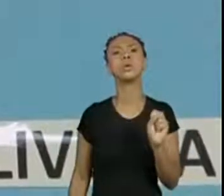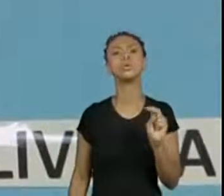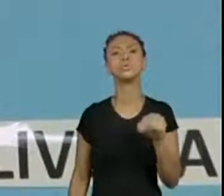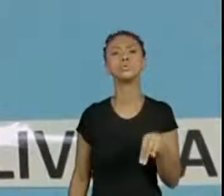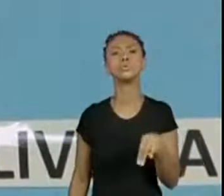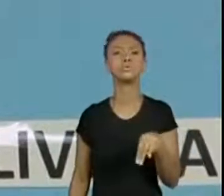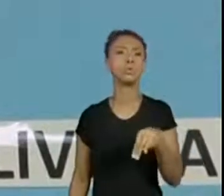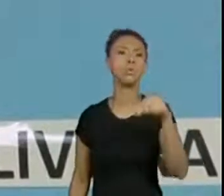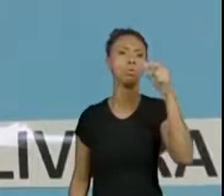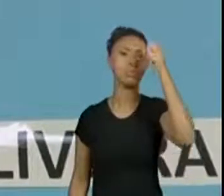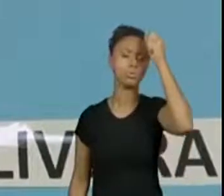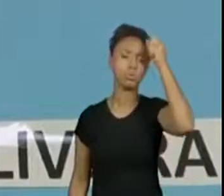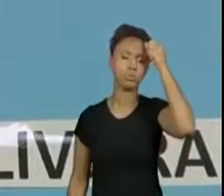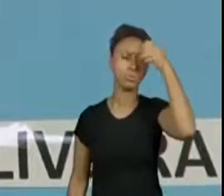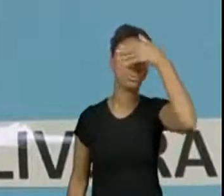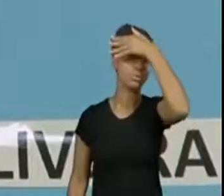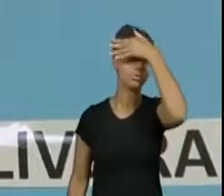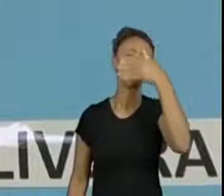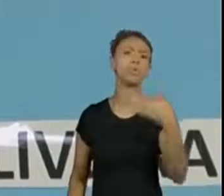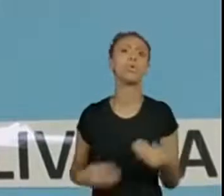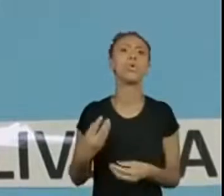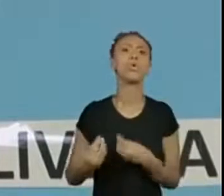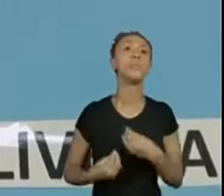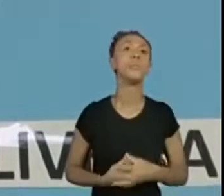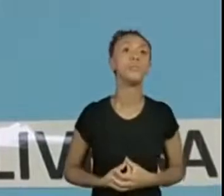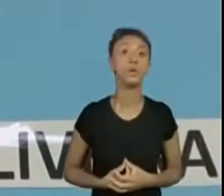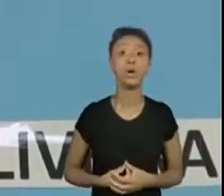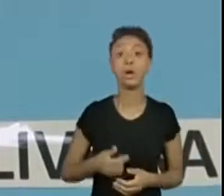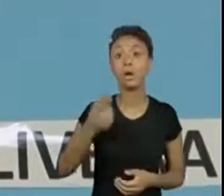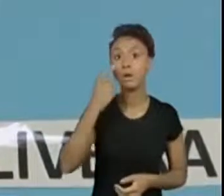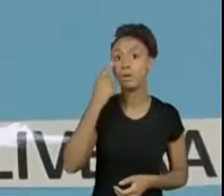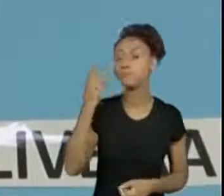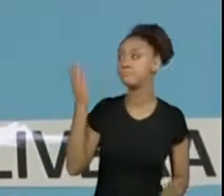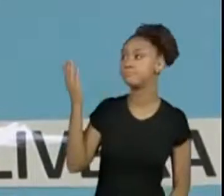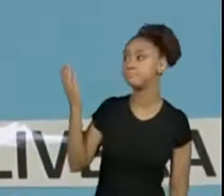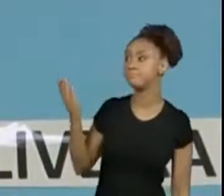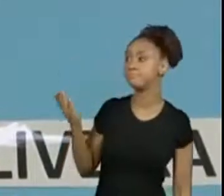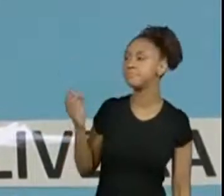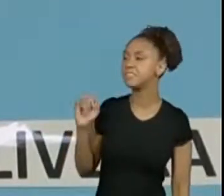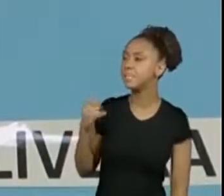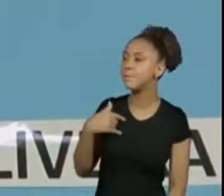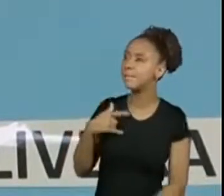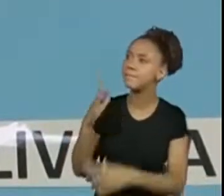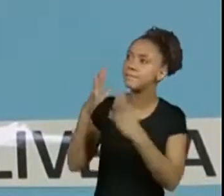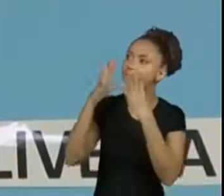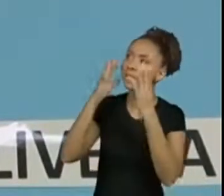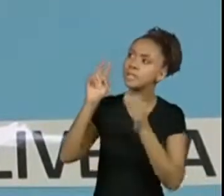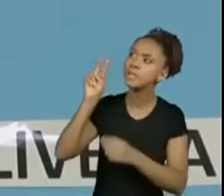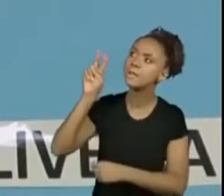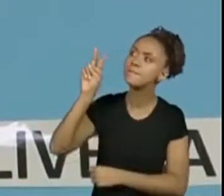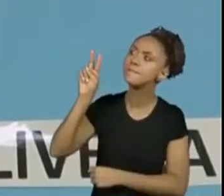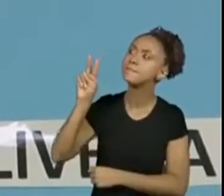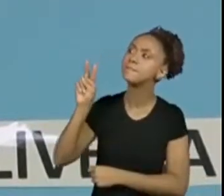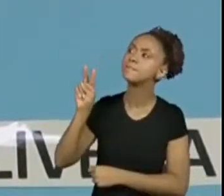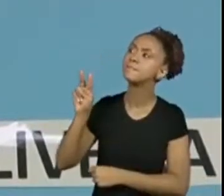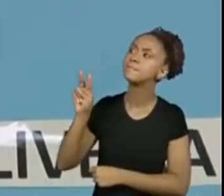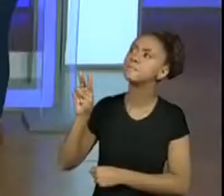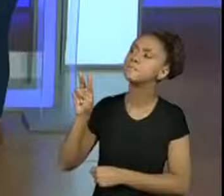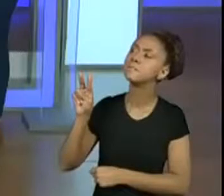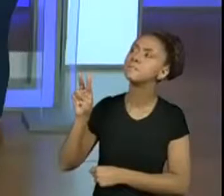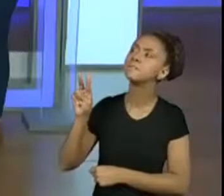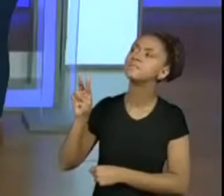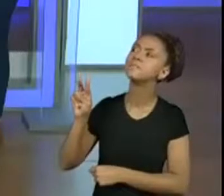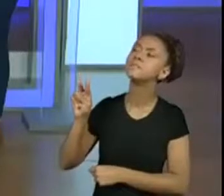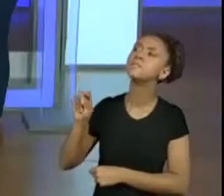preciso, Joelso. Se eu tomar um pouquinho de atenção, eu consigo perceber que a segunda letra